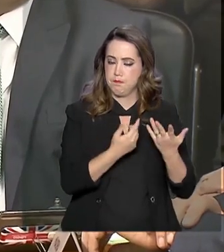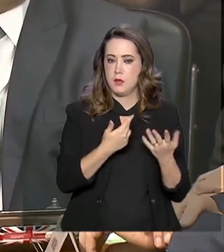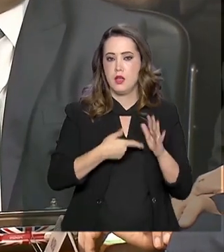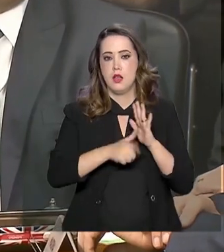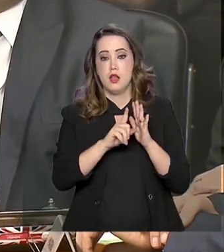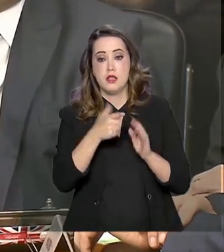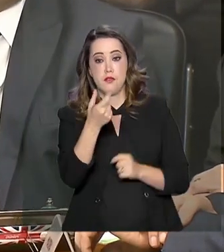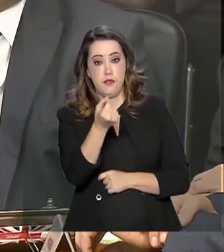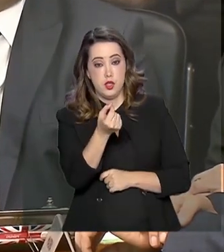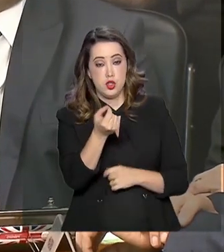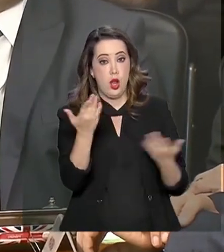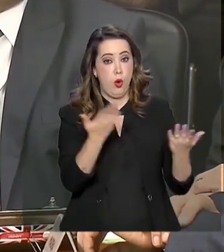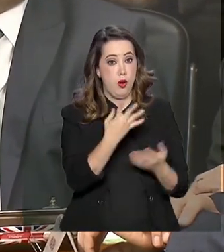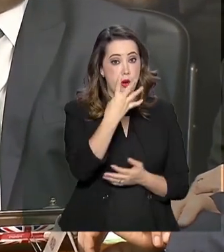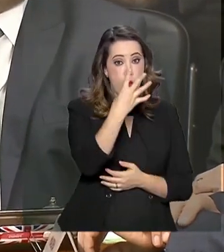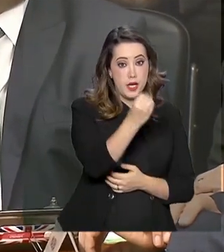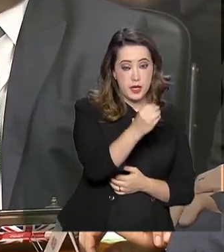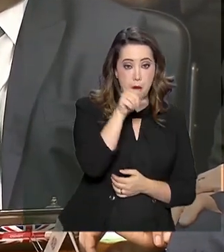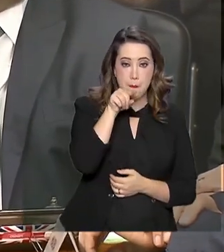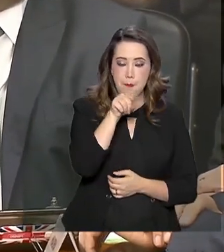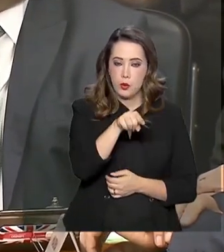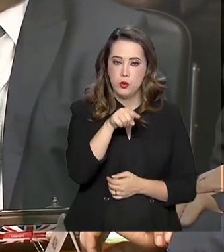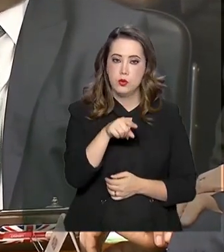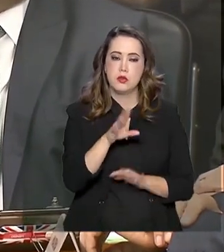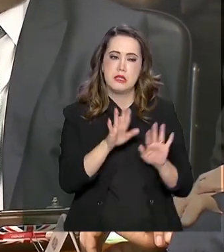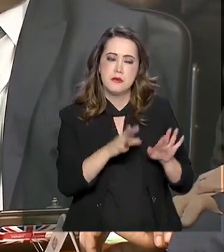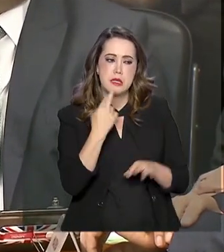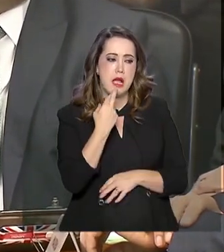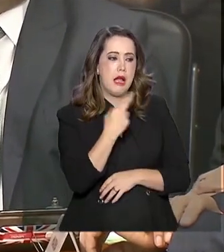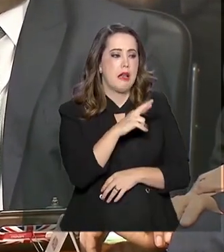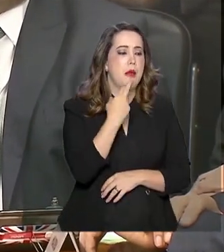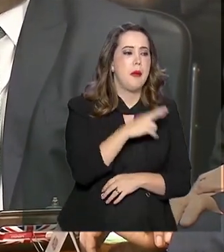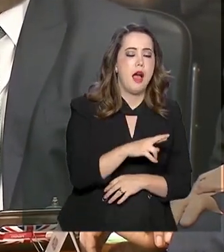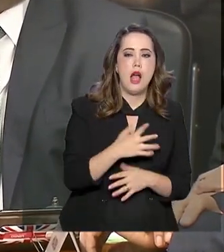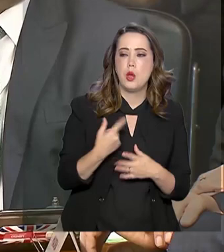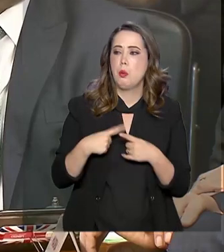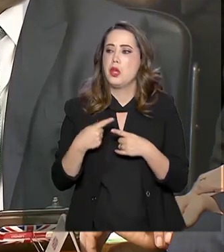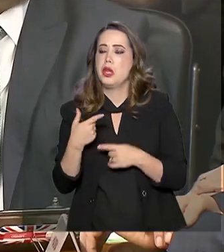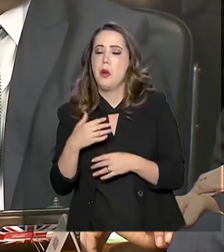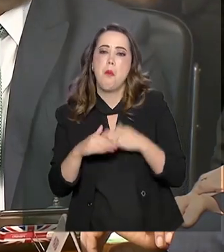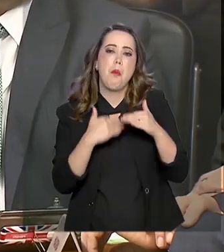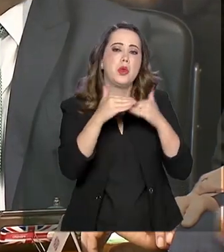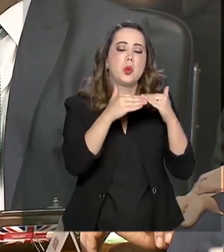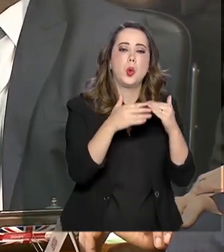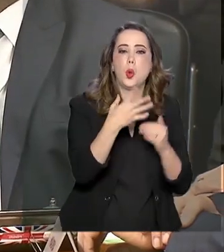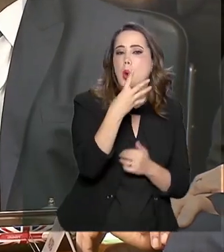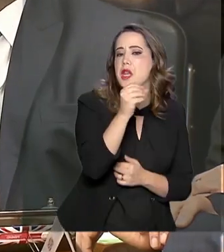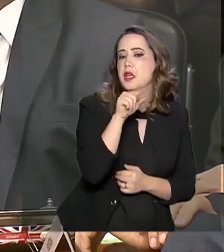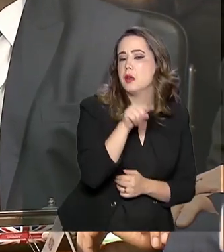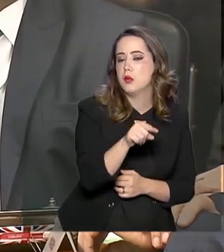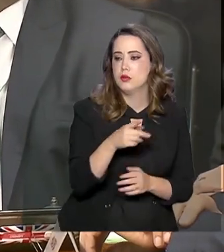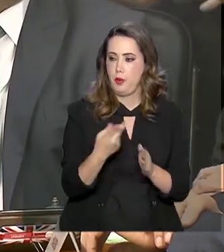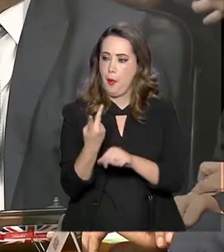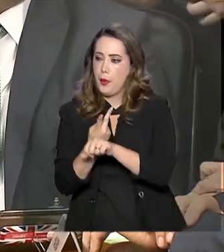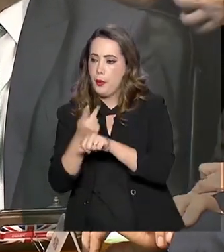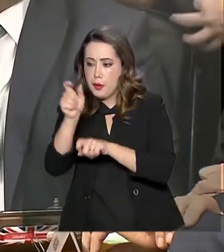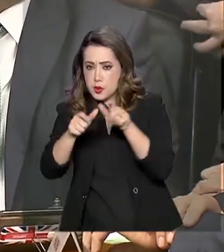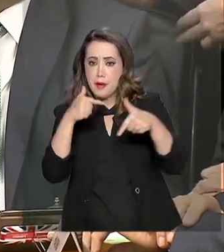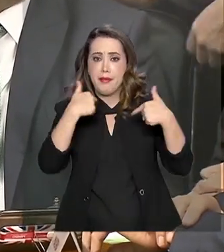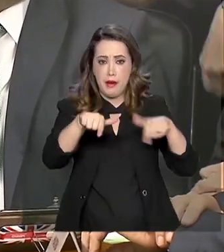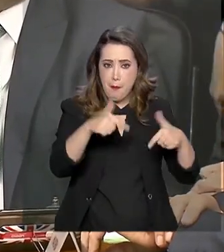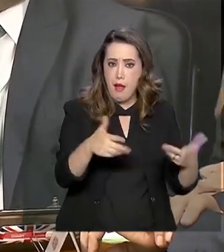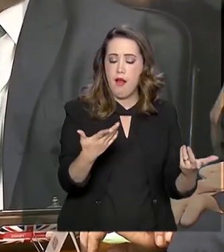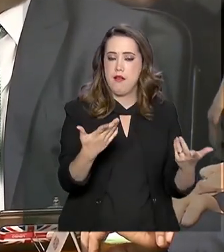perder a carteira. Os que têm reclamado, tenham falado, procure um taxista, procure um motorista de ônibus, um motorista de caminhão, quem